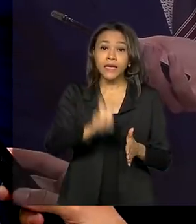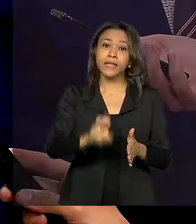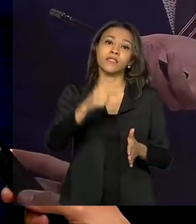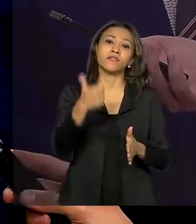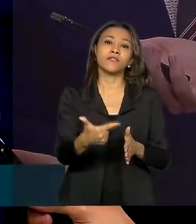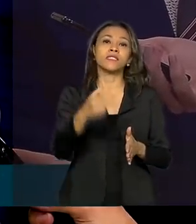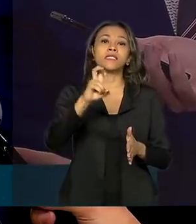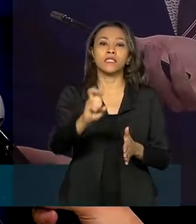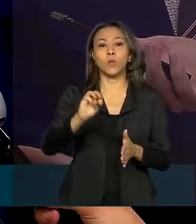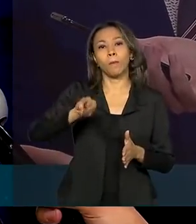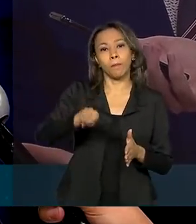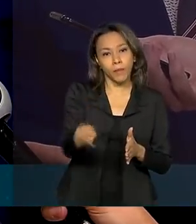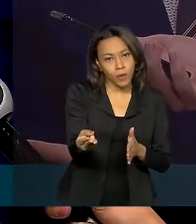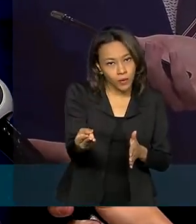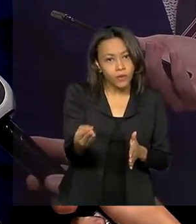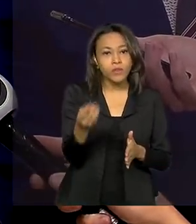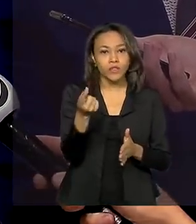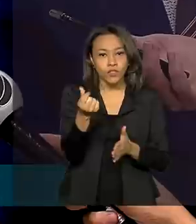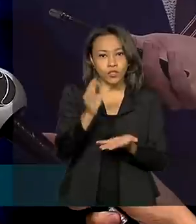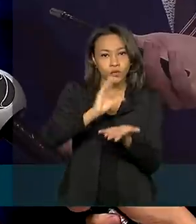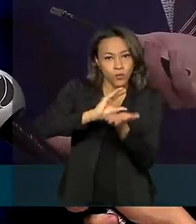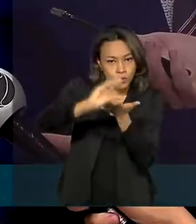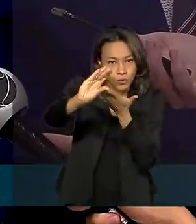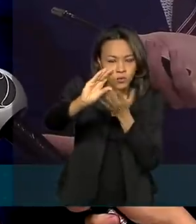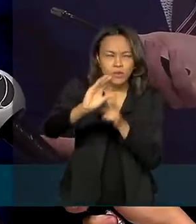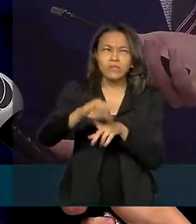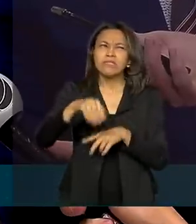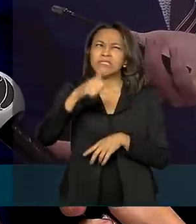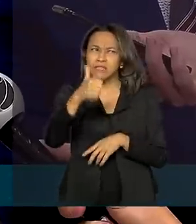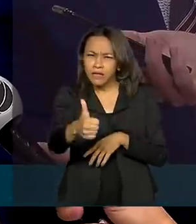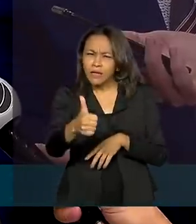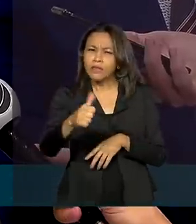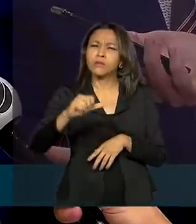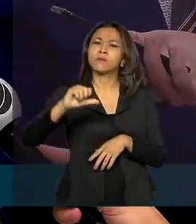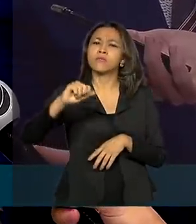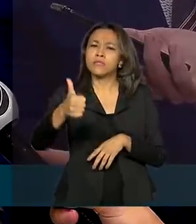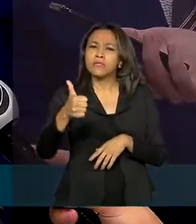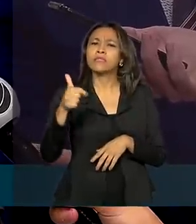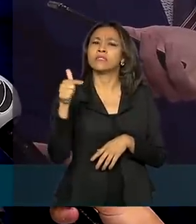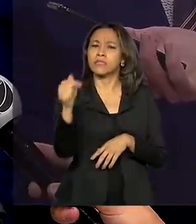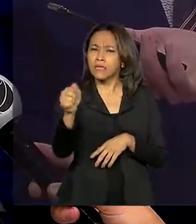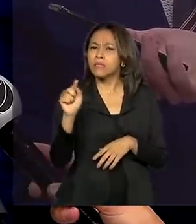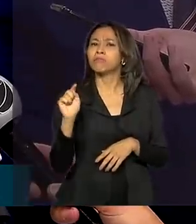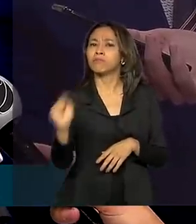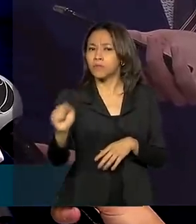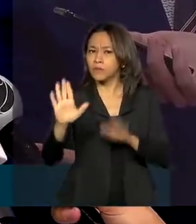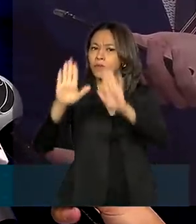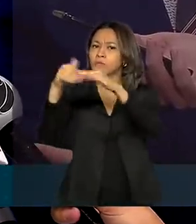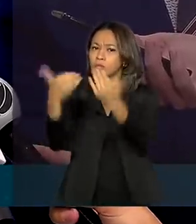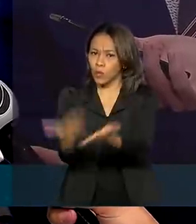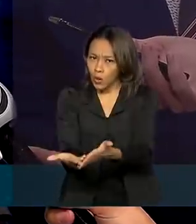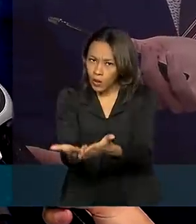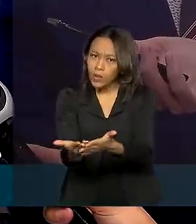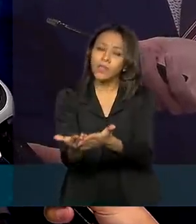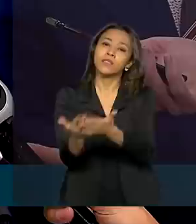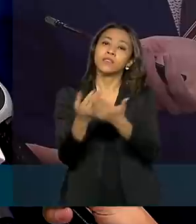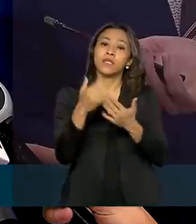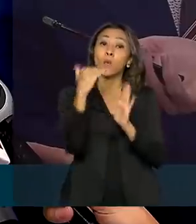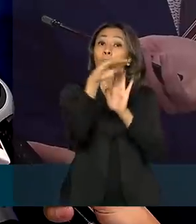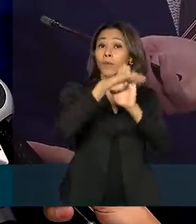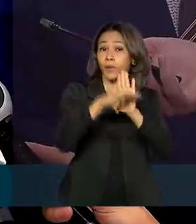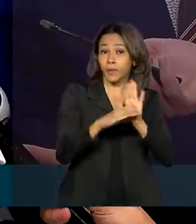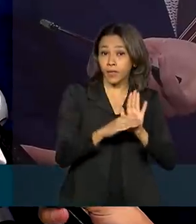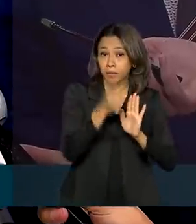milhões, que deverá atender cerca de 117 mil escolas, por meio do programa Dinheiro Direto na